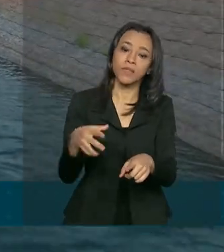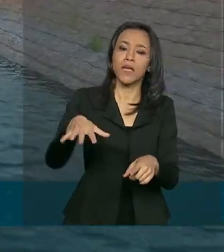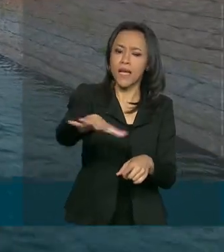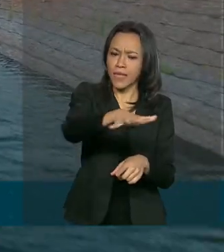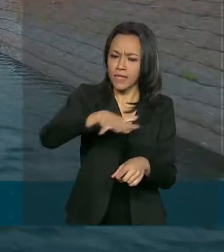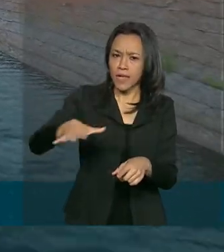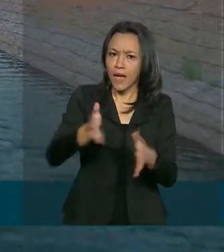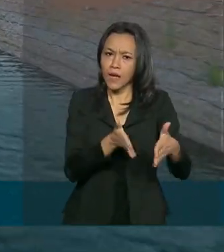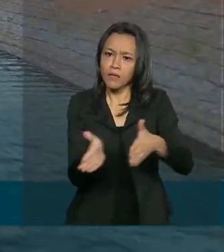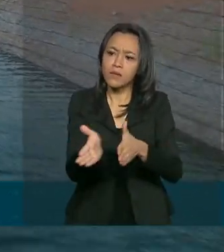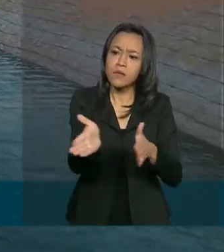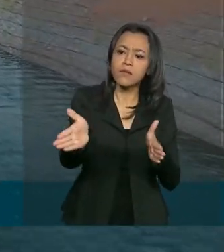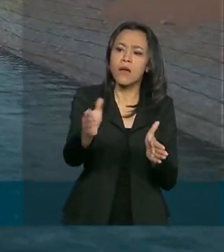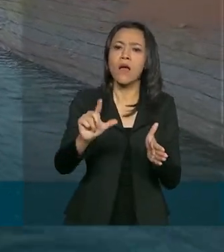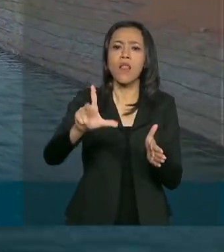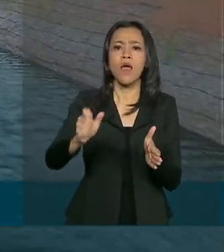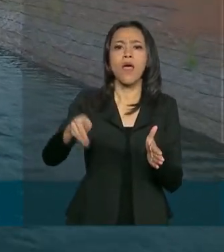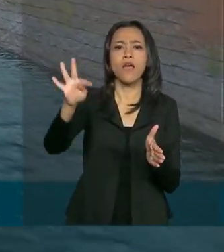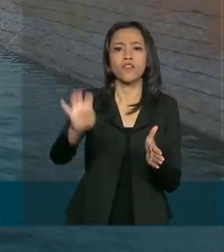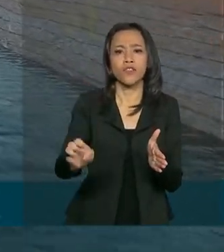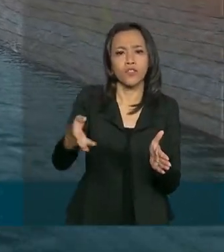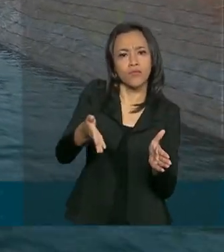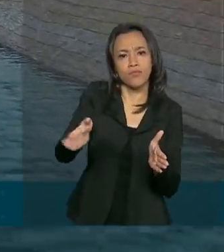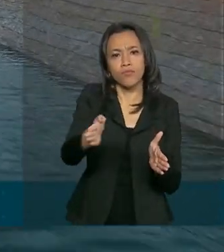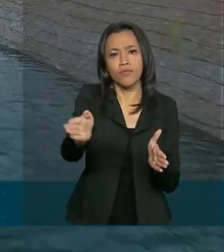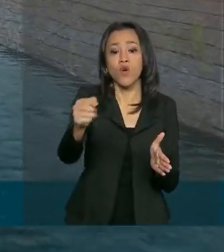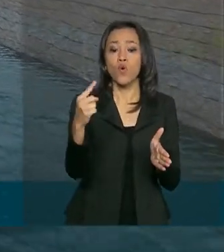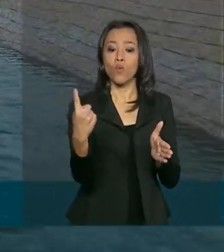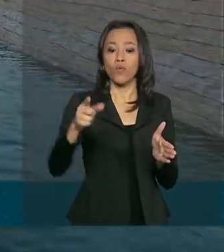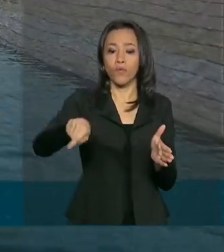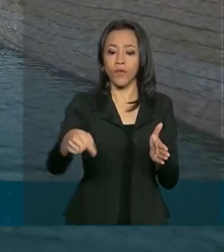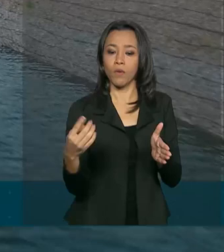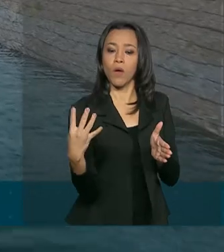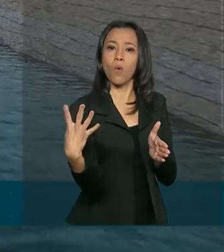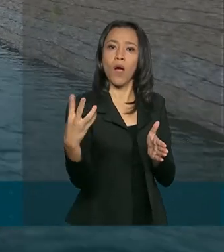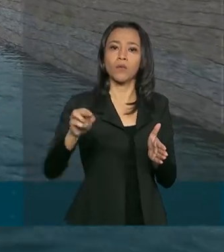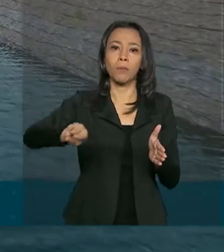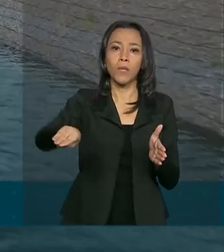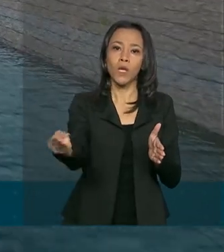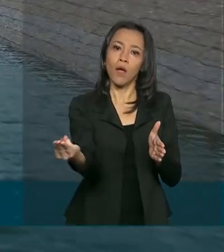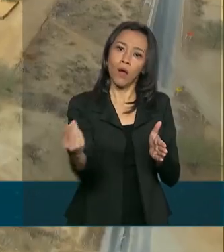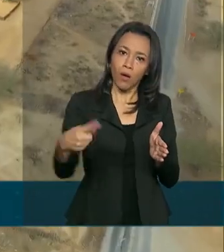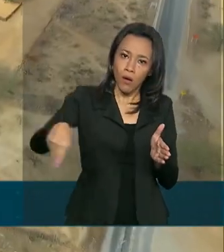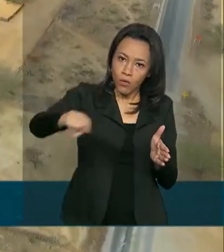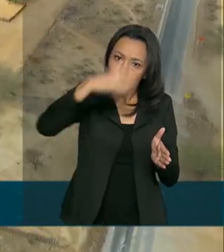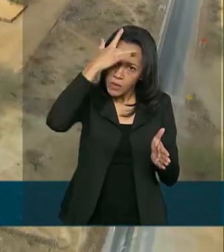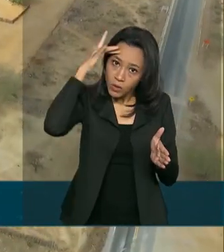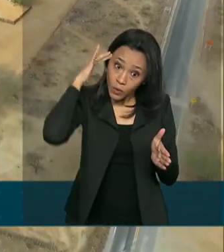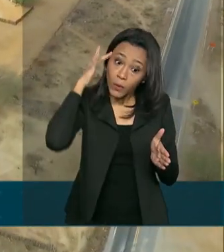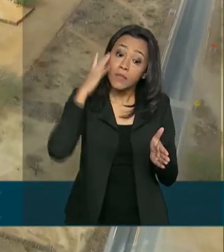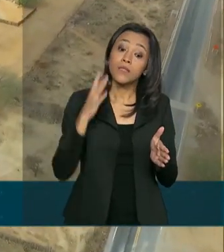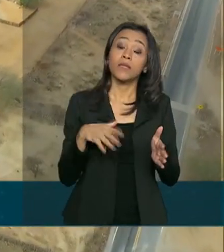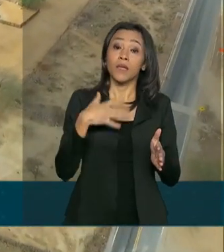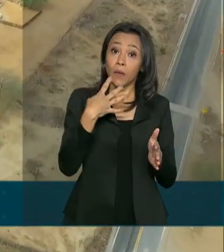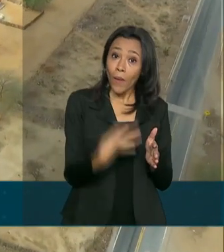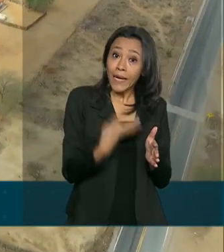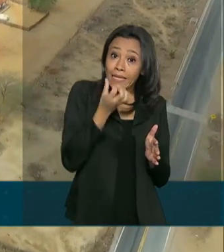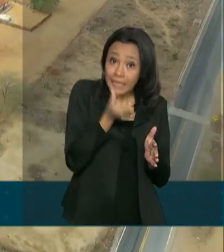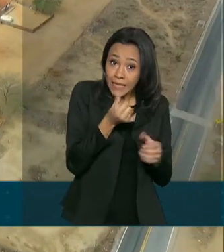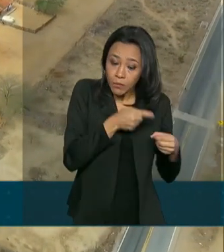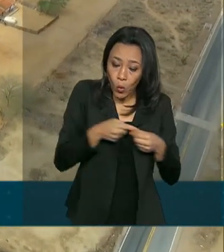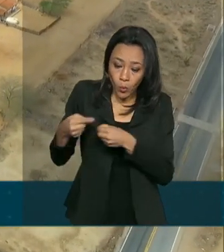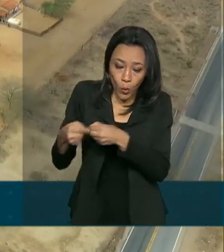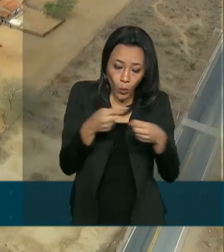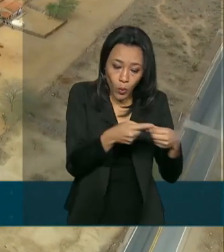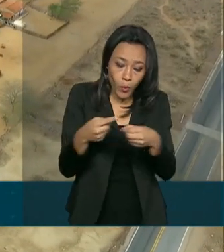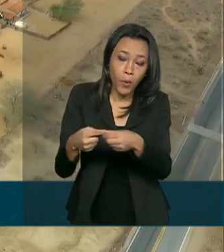está em funcionamento e já abastece 1,4 milhão de pessoas em 46 municípios